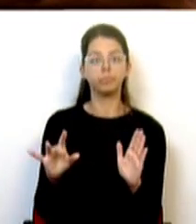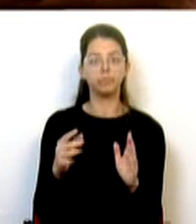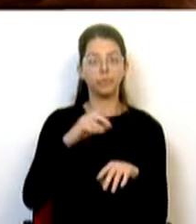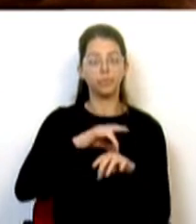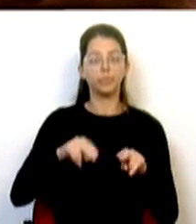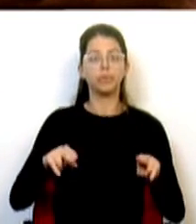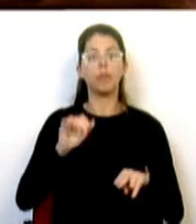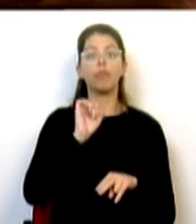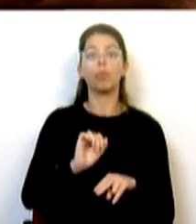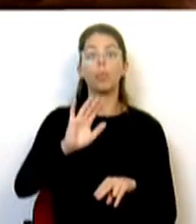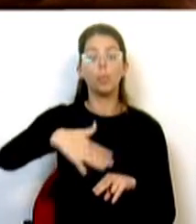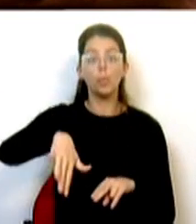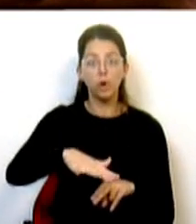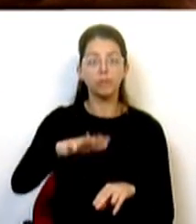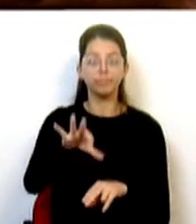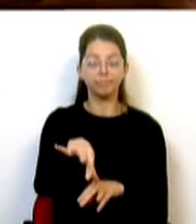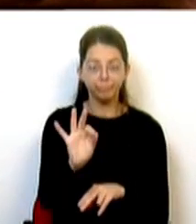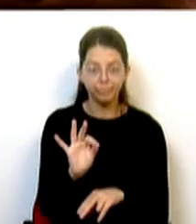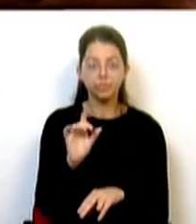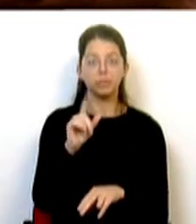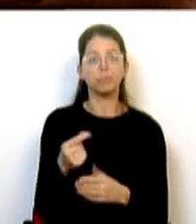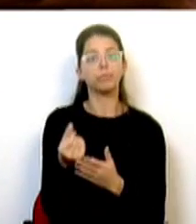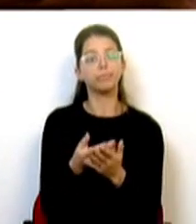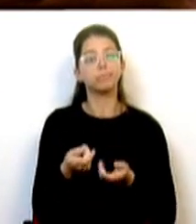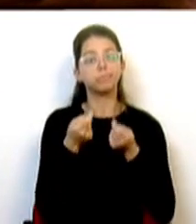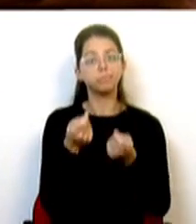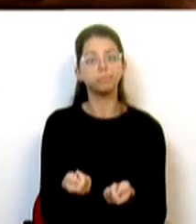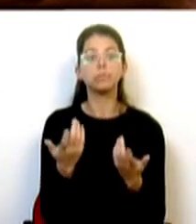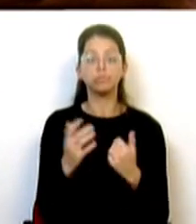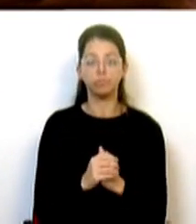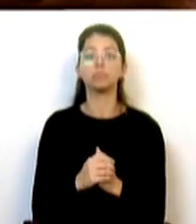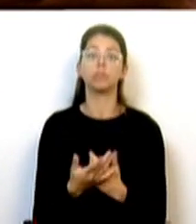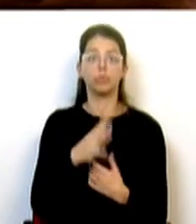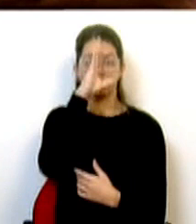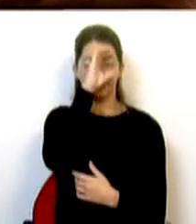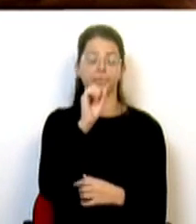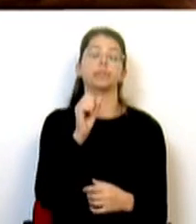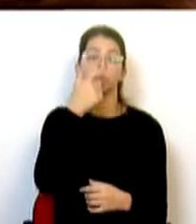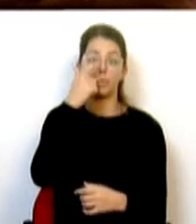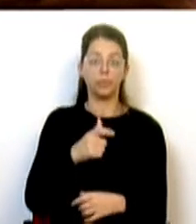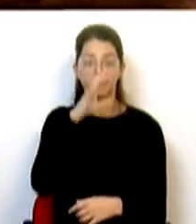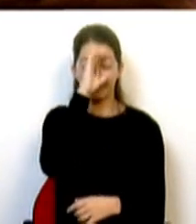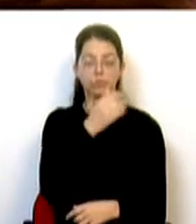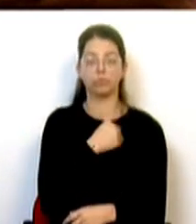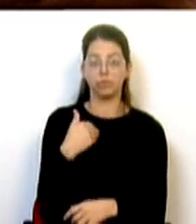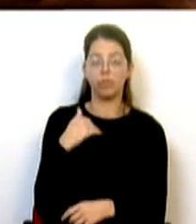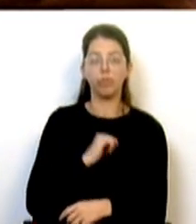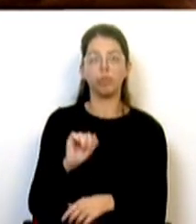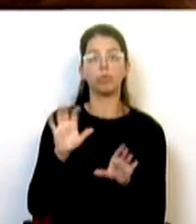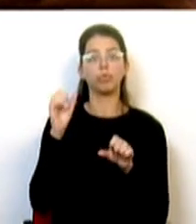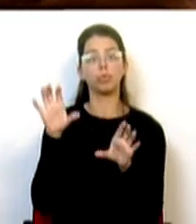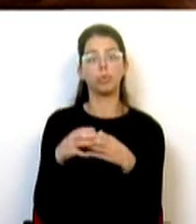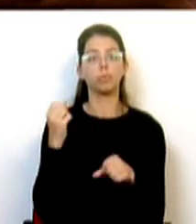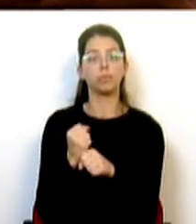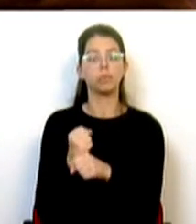Oeste, o seu perfil e formas de financiamento para o mesmo. Tendo para esse efeito o Sr. Ministro da Saúde, constituído um grupo de trabalho e assumido